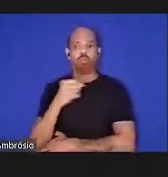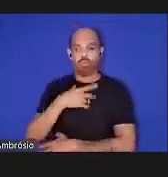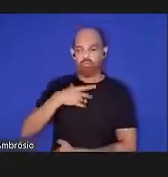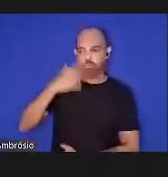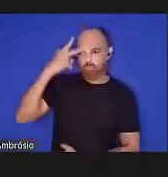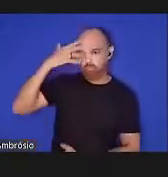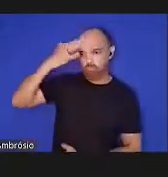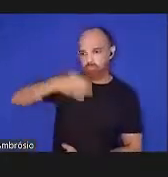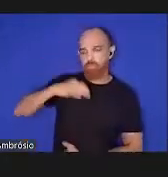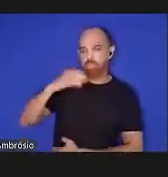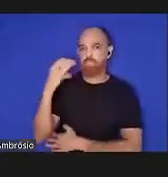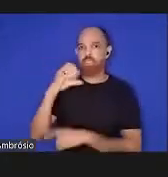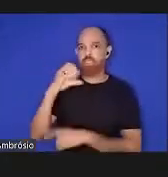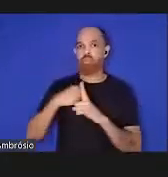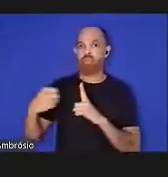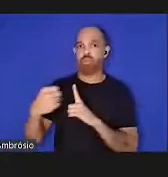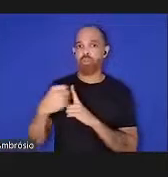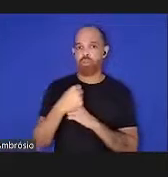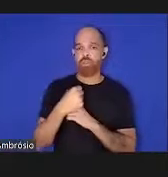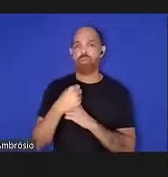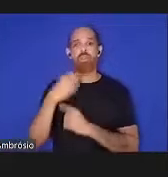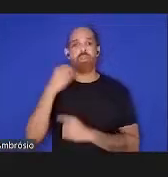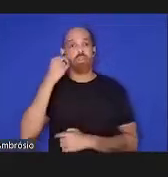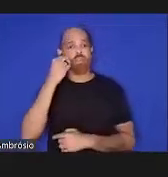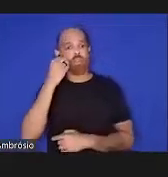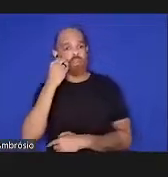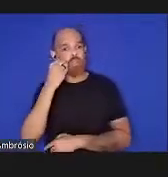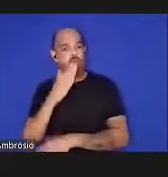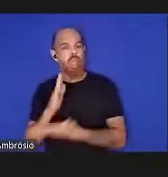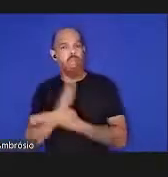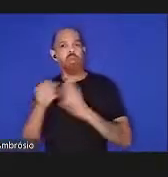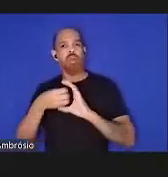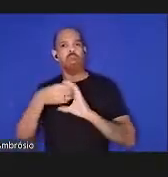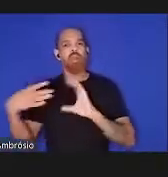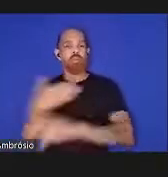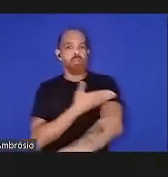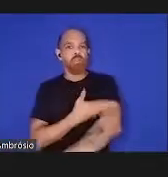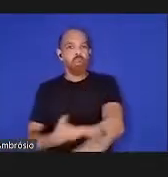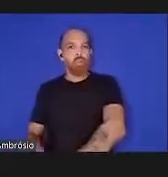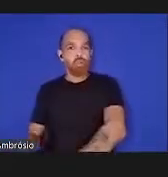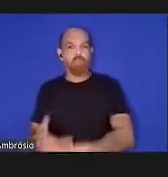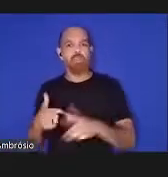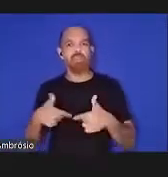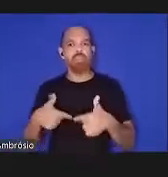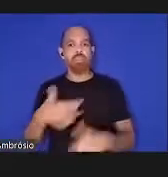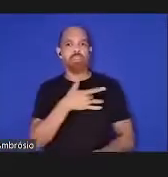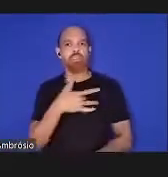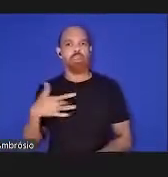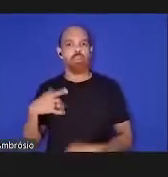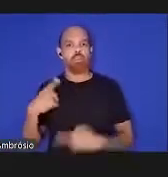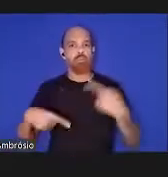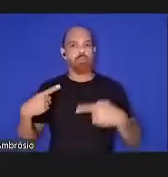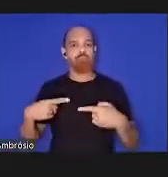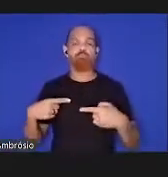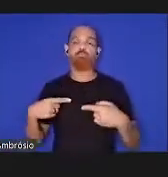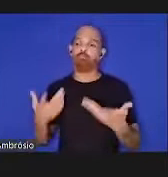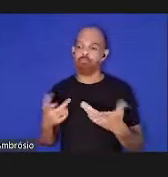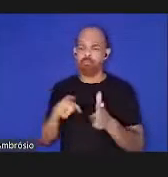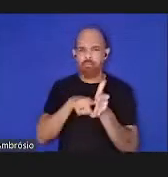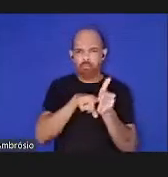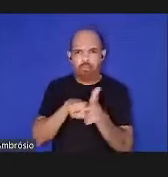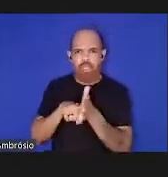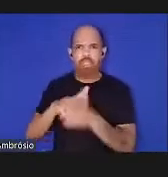ciências sociais e aspectos comportamentais de saúde e governança resenhas da literatura sobre saúde única